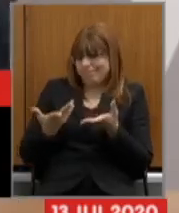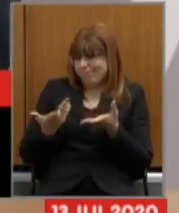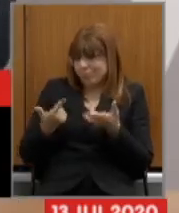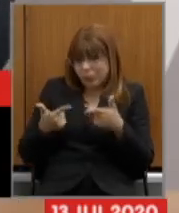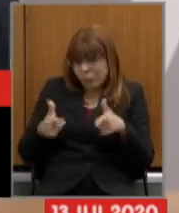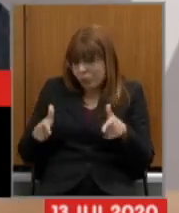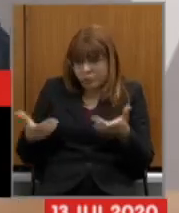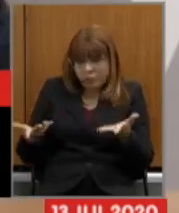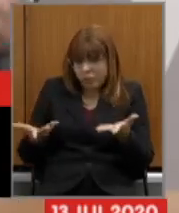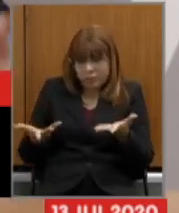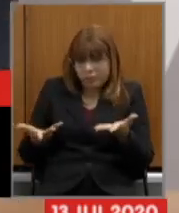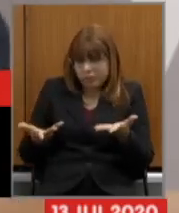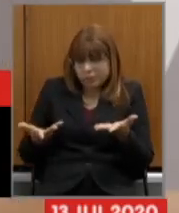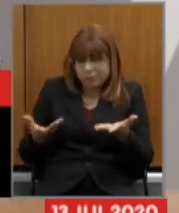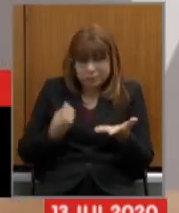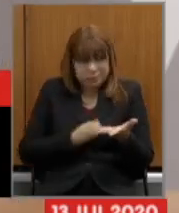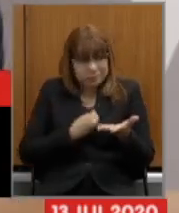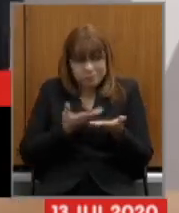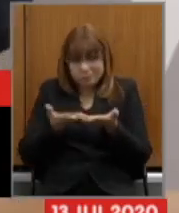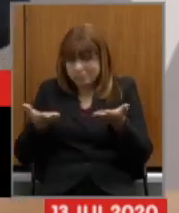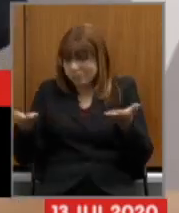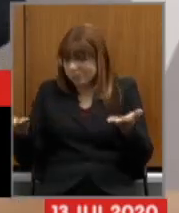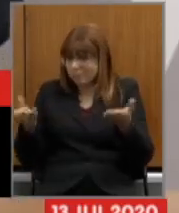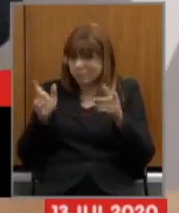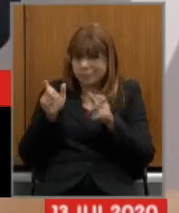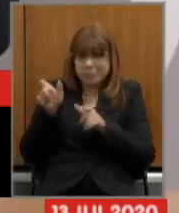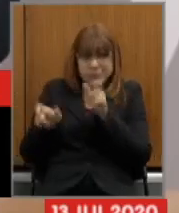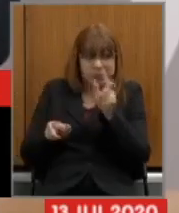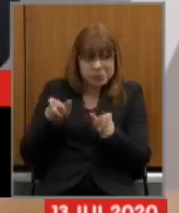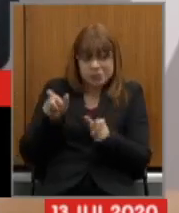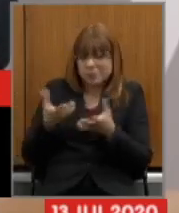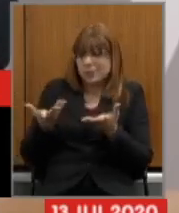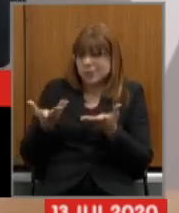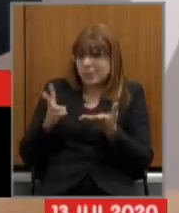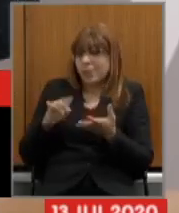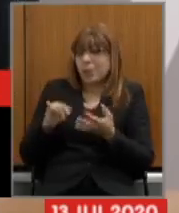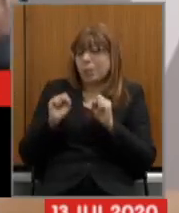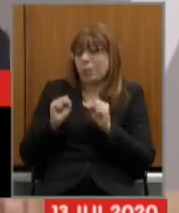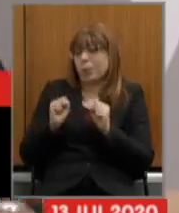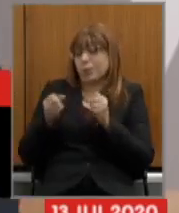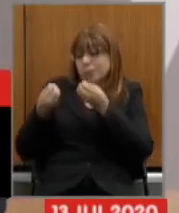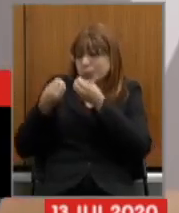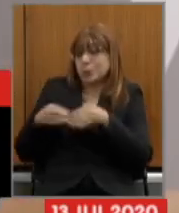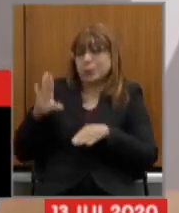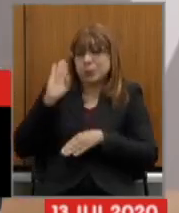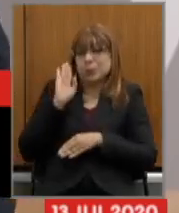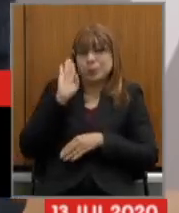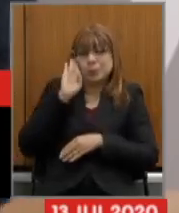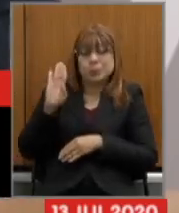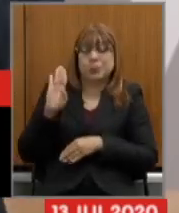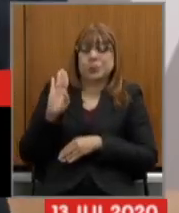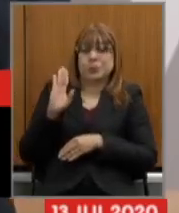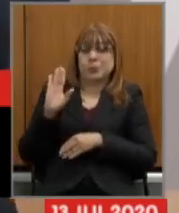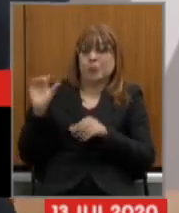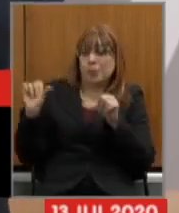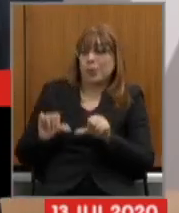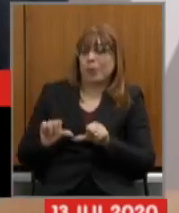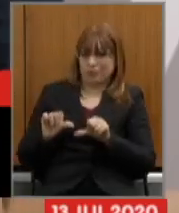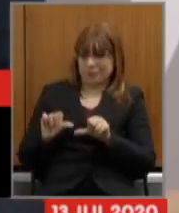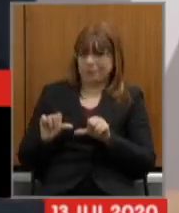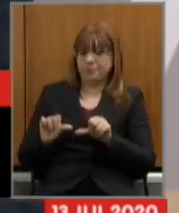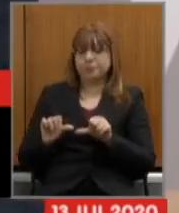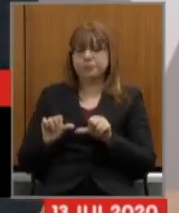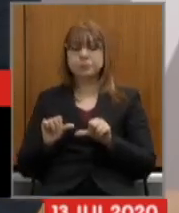participação daqueles que são os mais afetados e os mais atingidos por essa reforma eu até levantava aqui